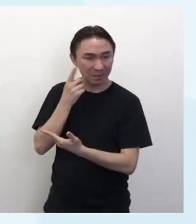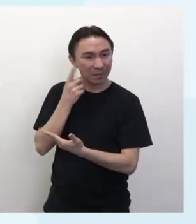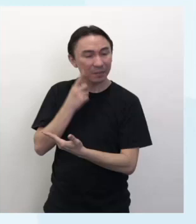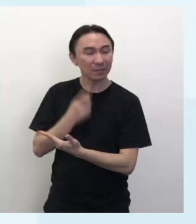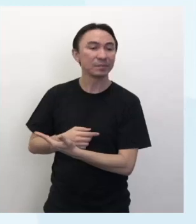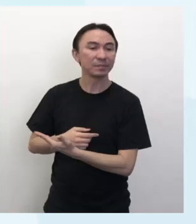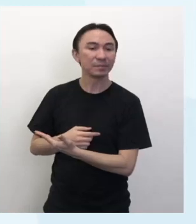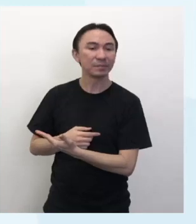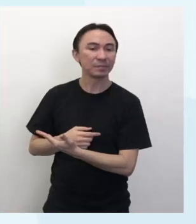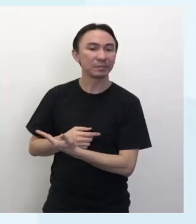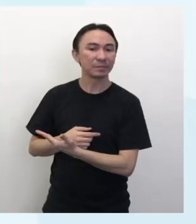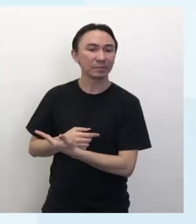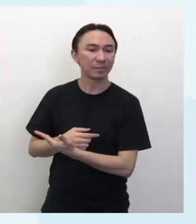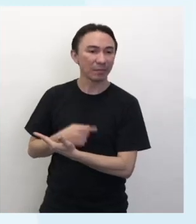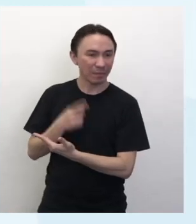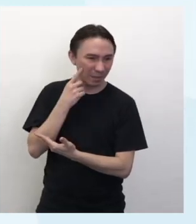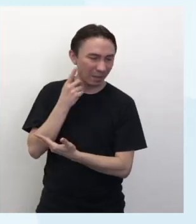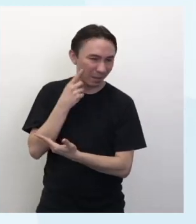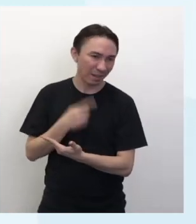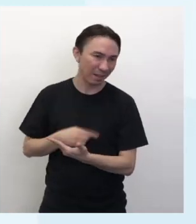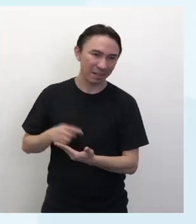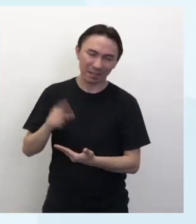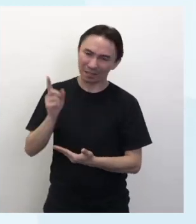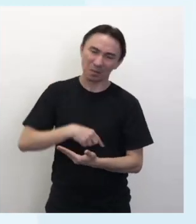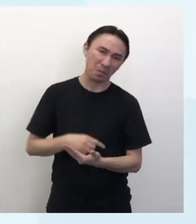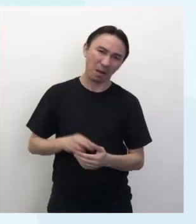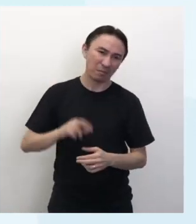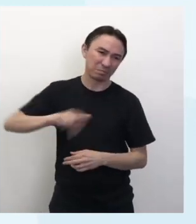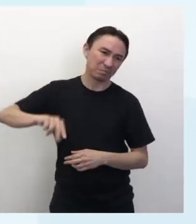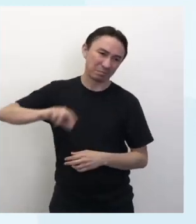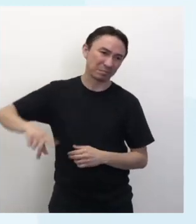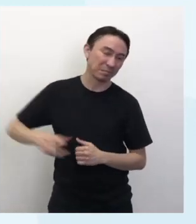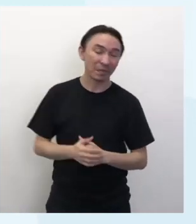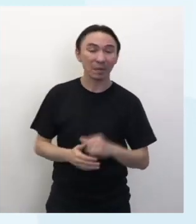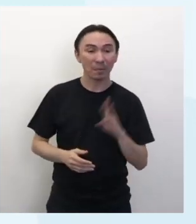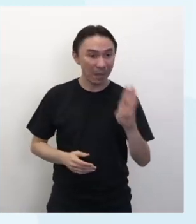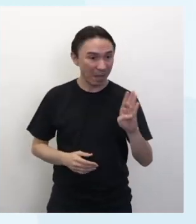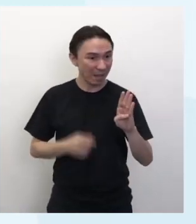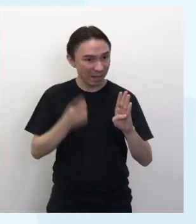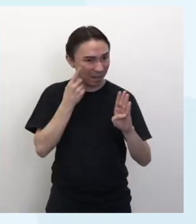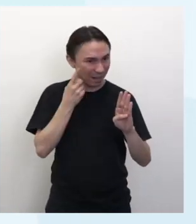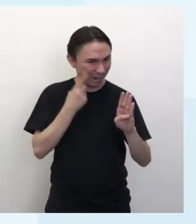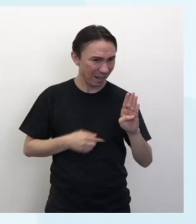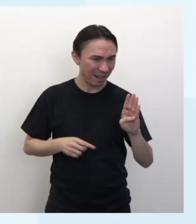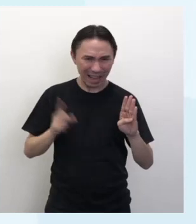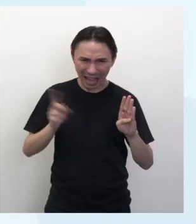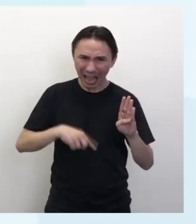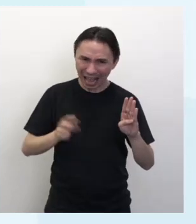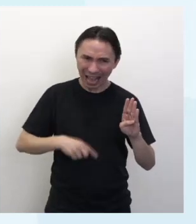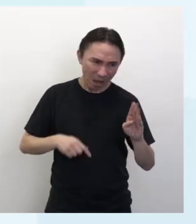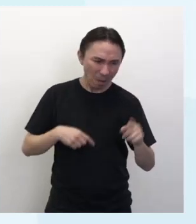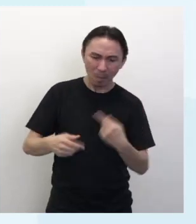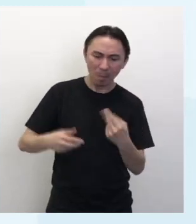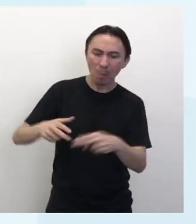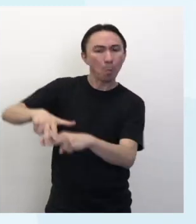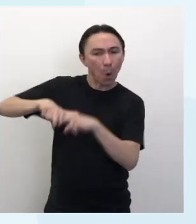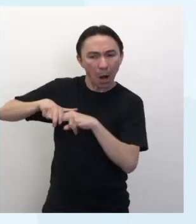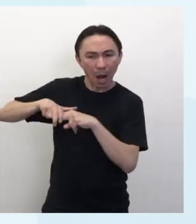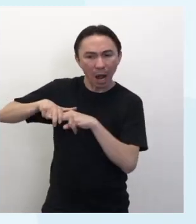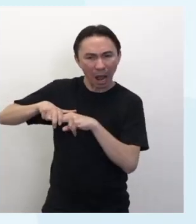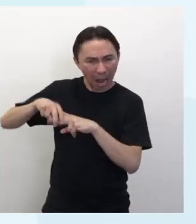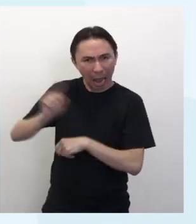que seria a ideia de repetição. De jeito nenhum, a B destaca uma consequência, não tem ideia de